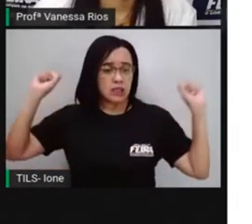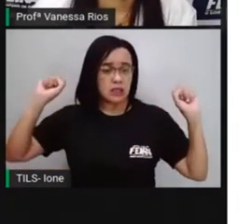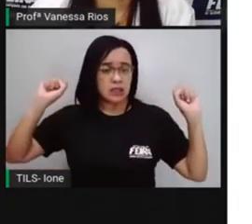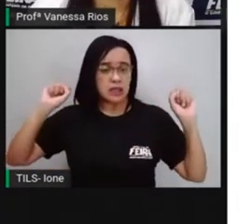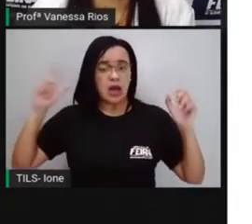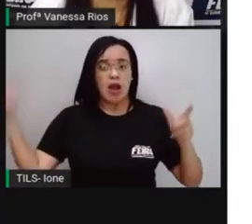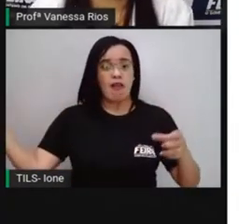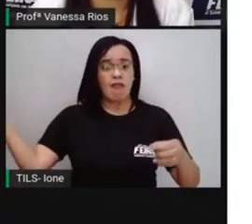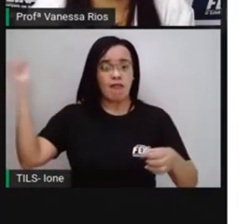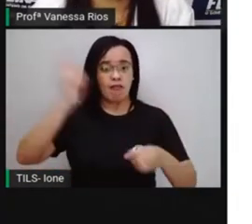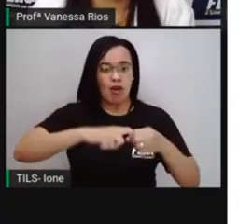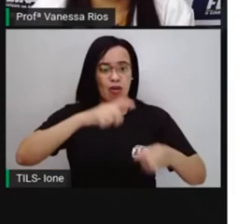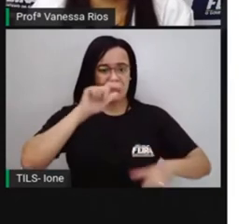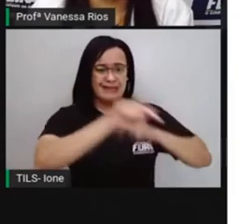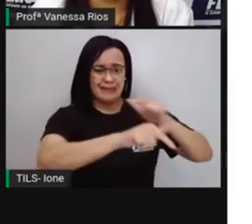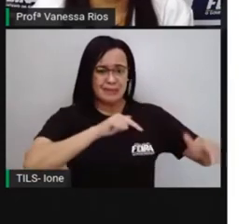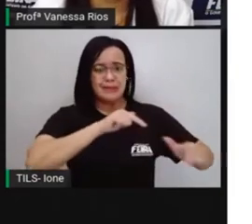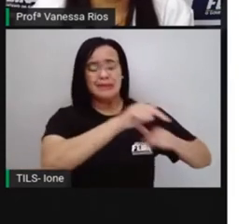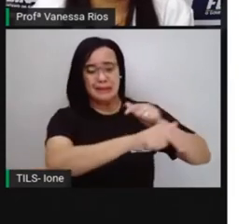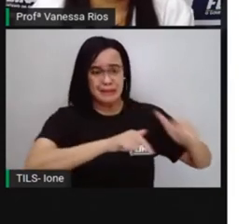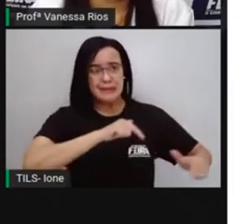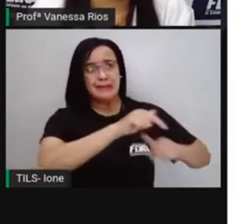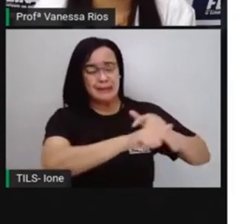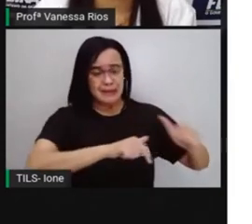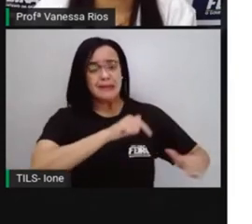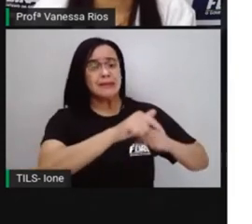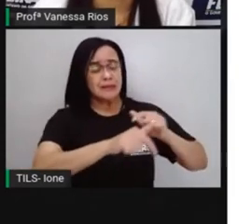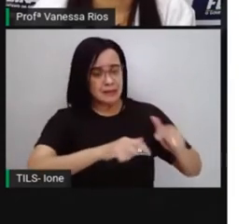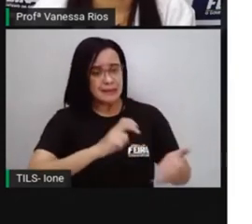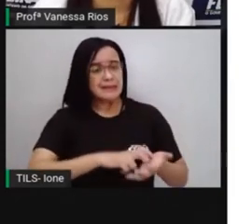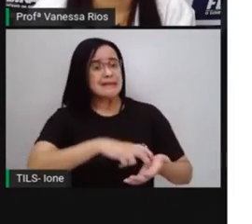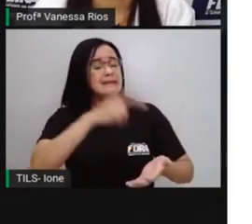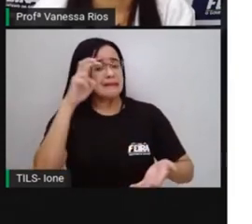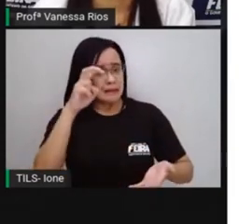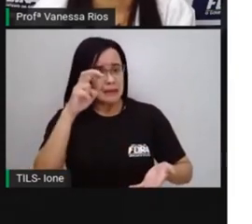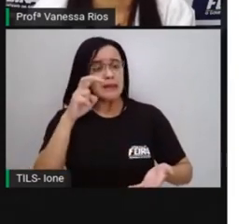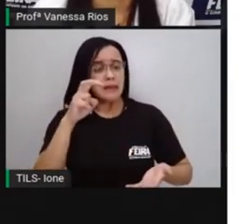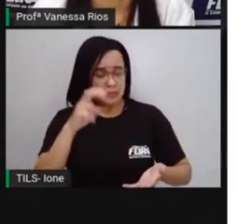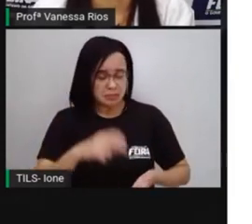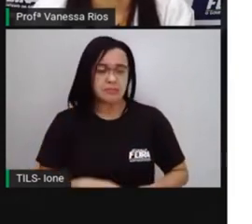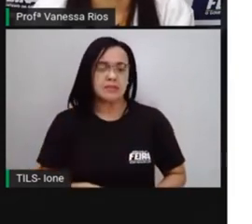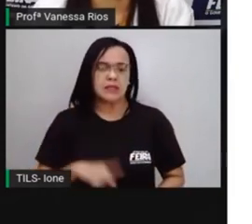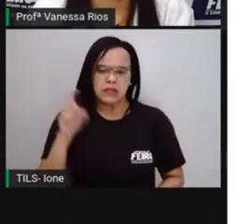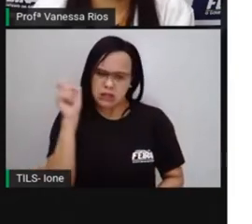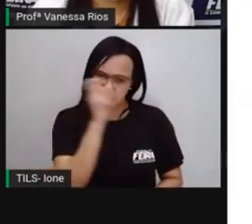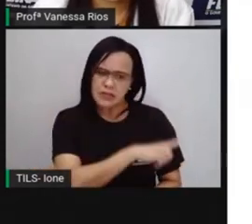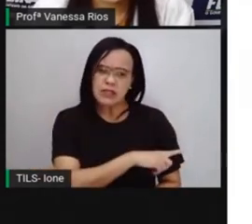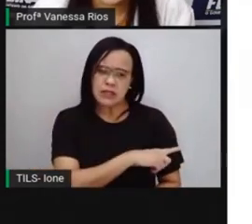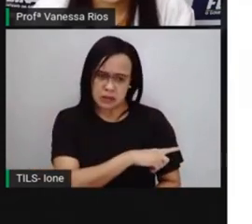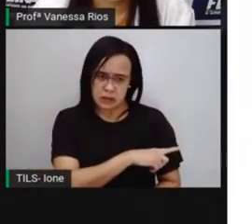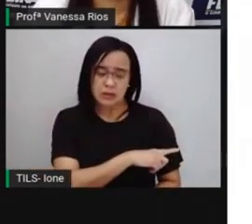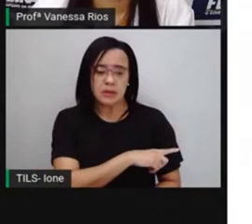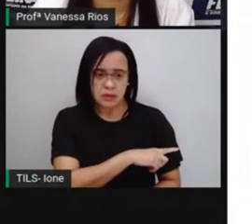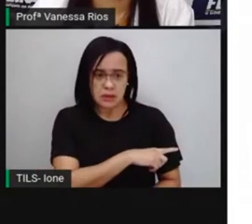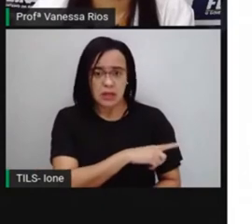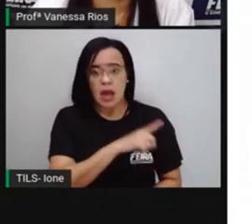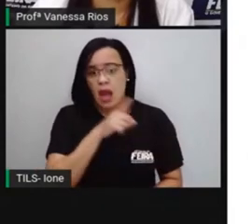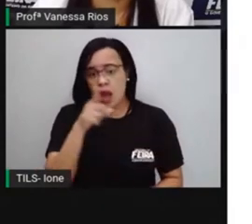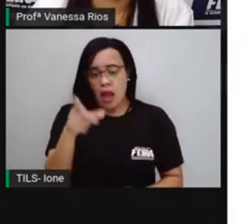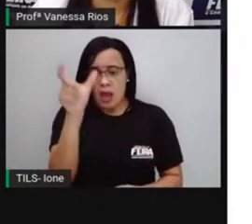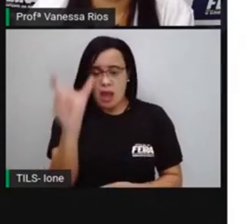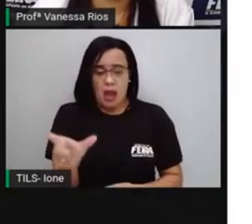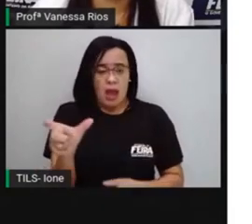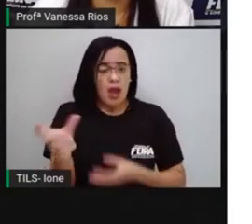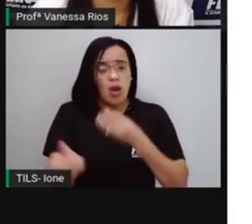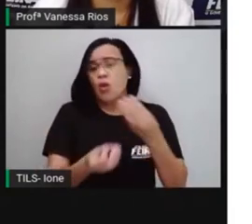E aí, como é que eles viviam? A rotina de trabalho desses escravizados era árdua, né? Eles estavam